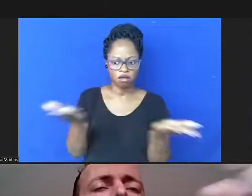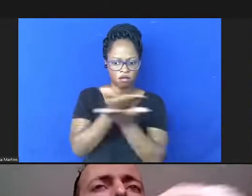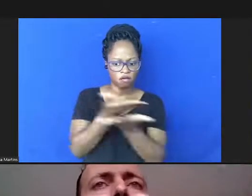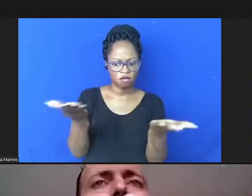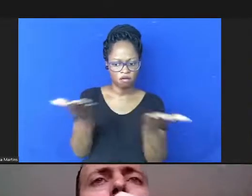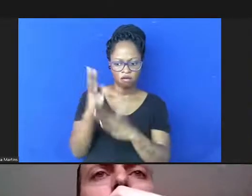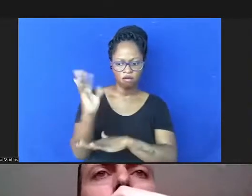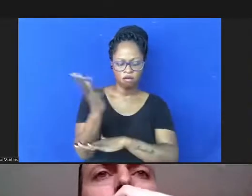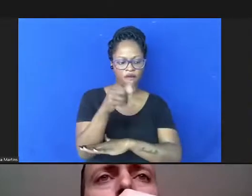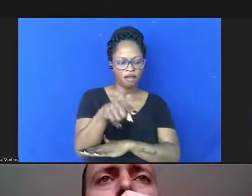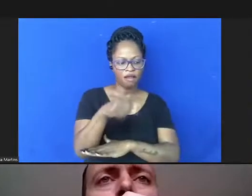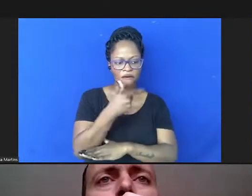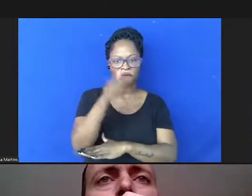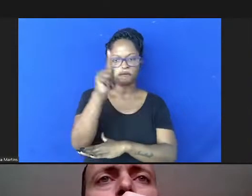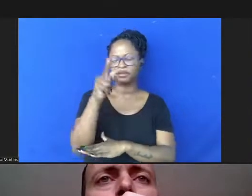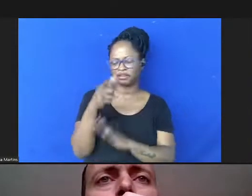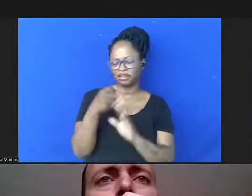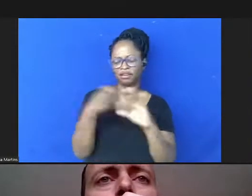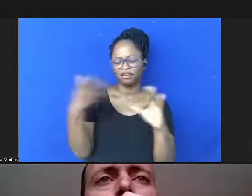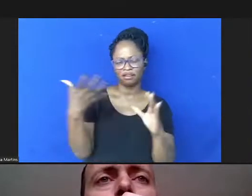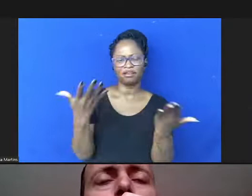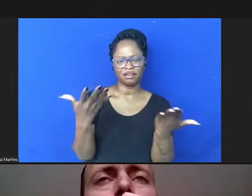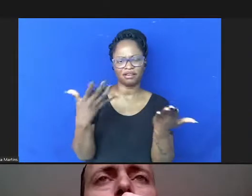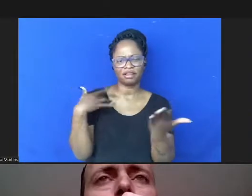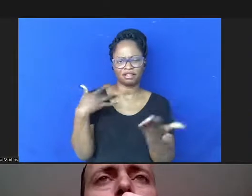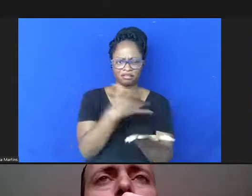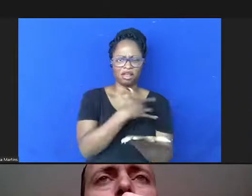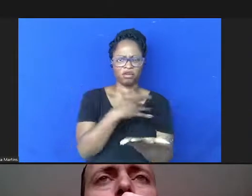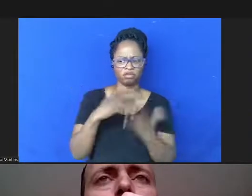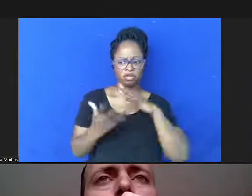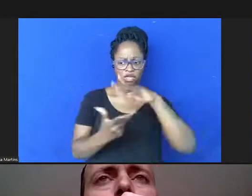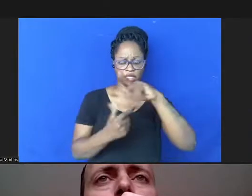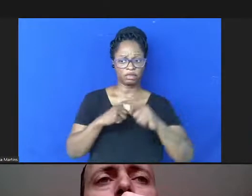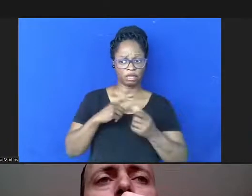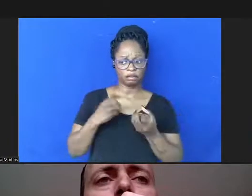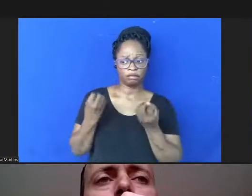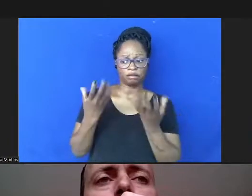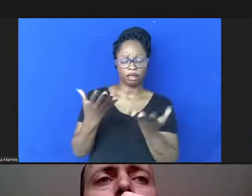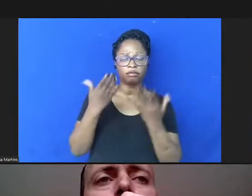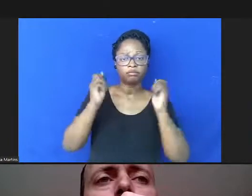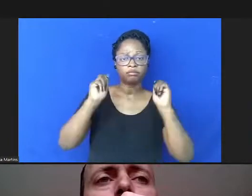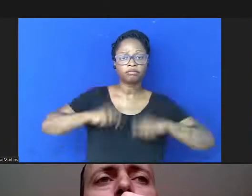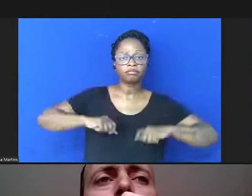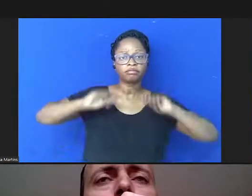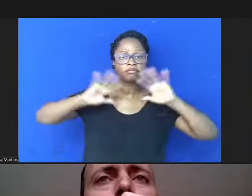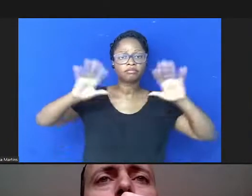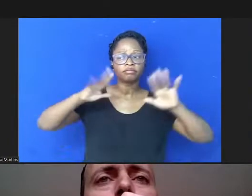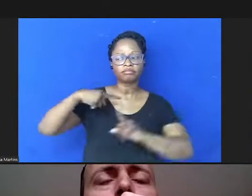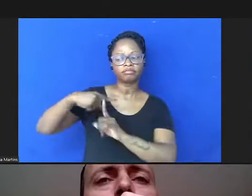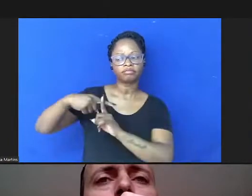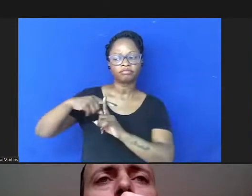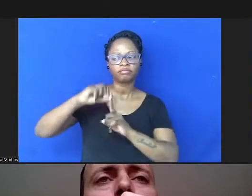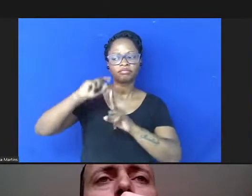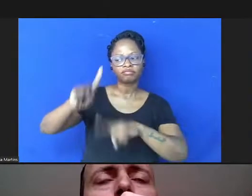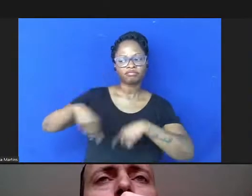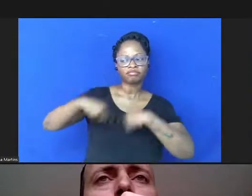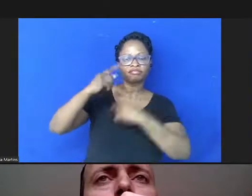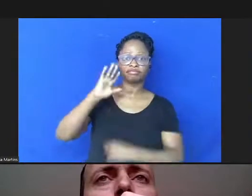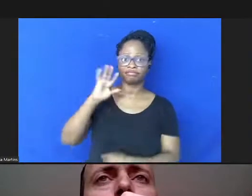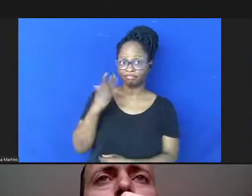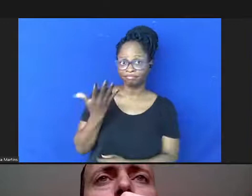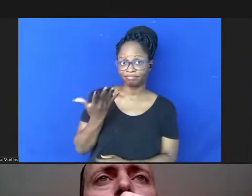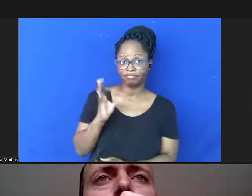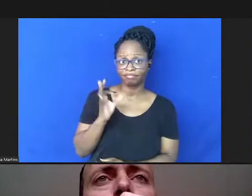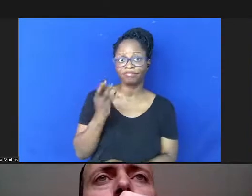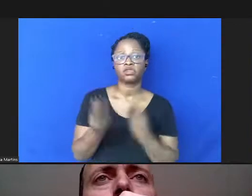é outra das características que a saúde planetária traz como uma vantagem ou como um desafio teórico de como é que